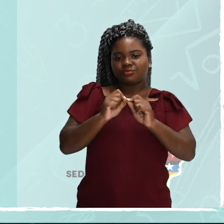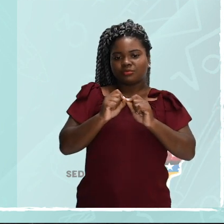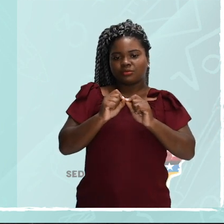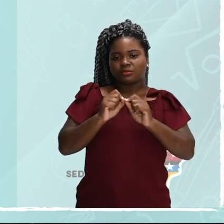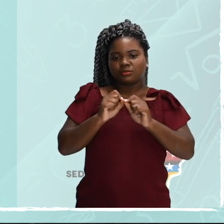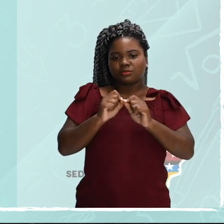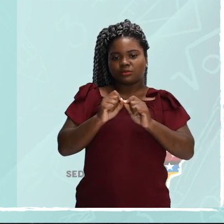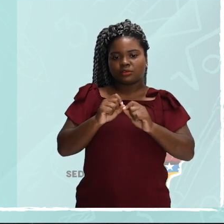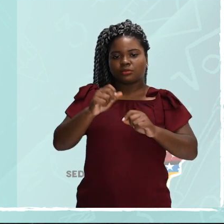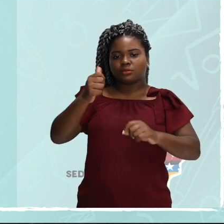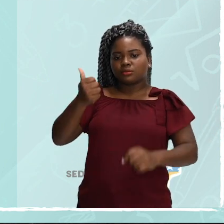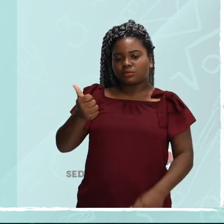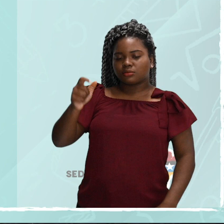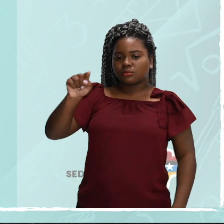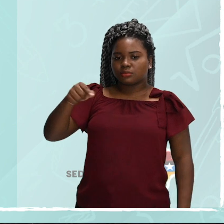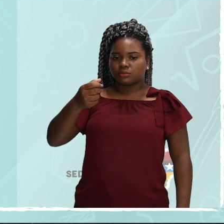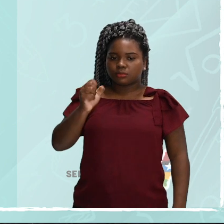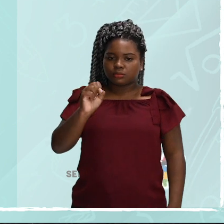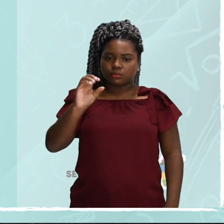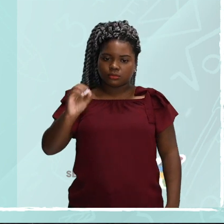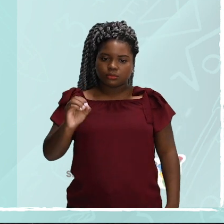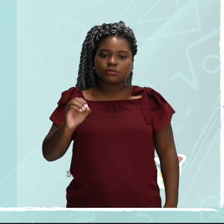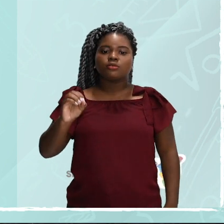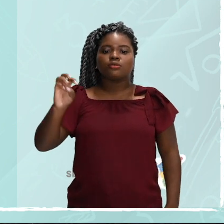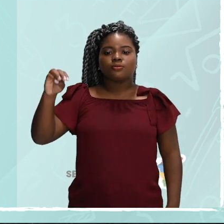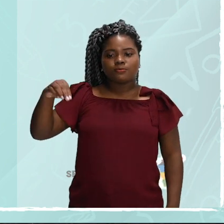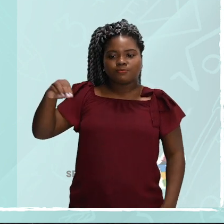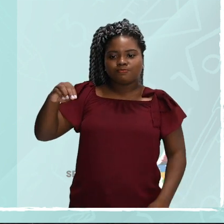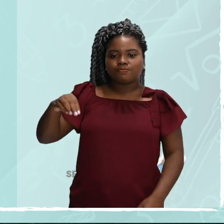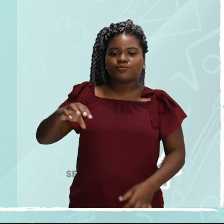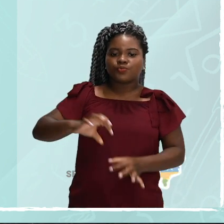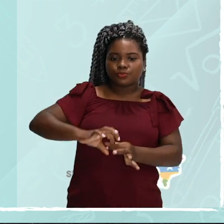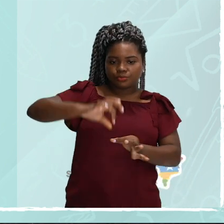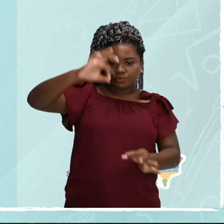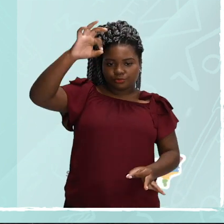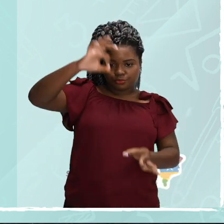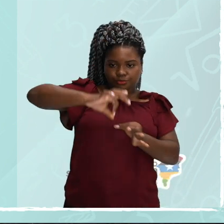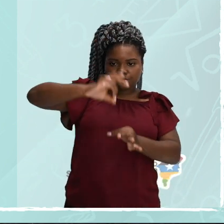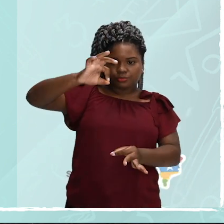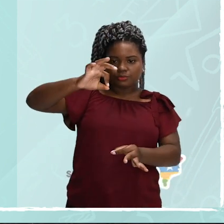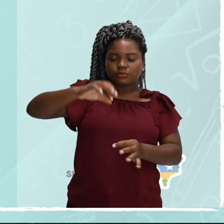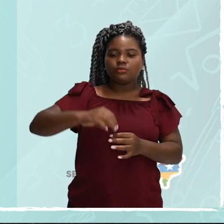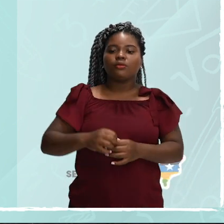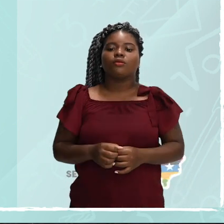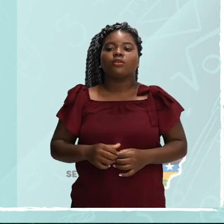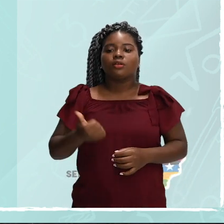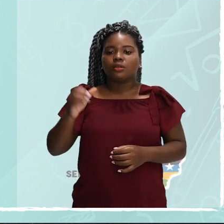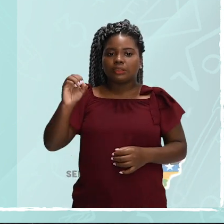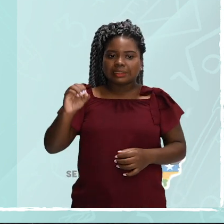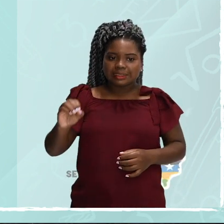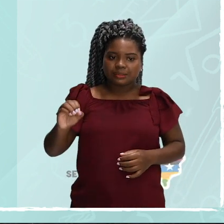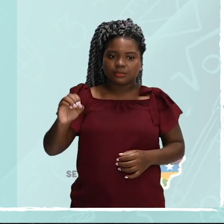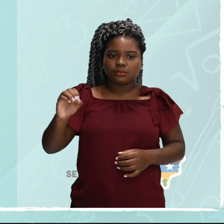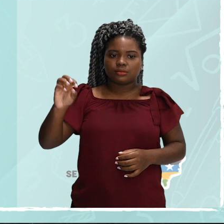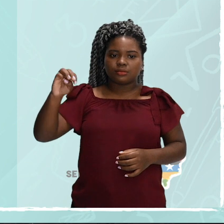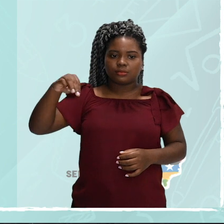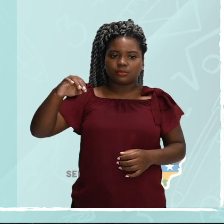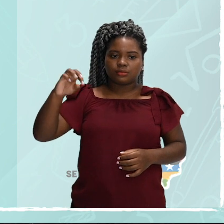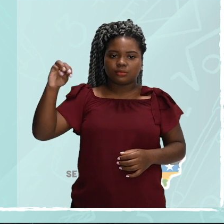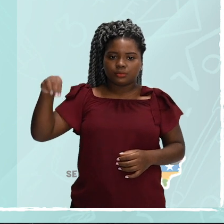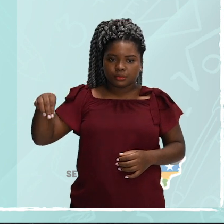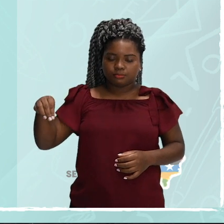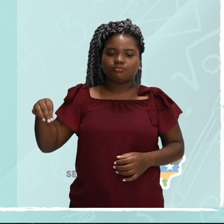,80 de comprimento e 10 milímetros de diâmetro, fabricadas em fibra de vidro ou material similar.